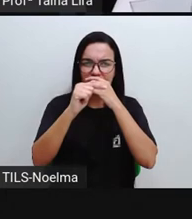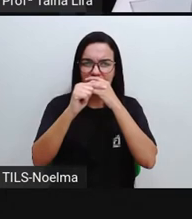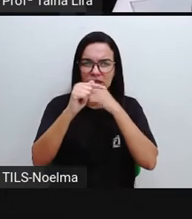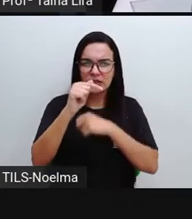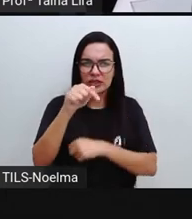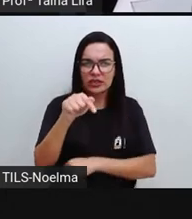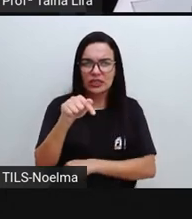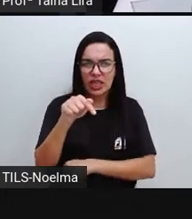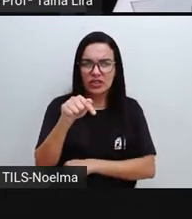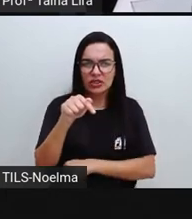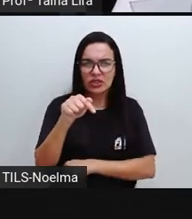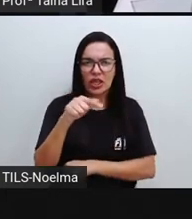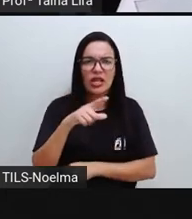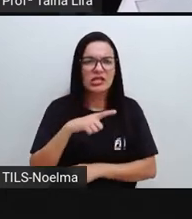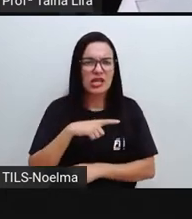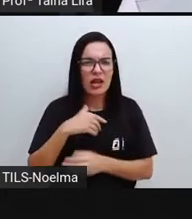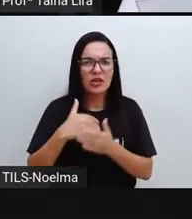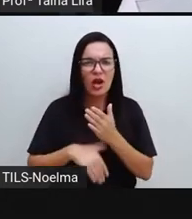E aí?